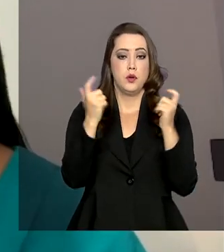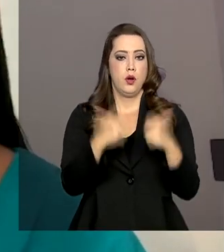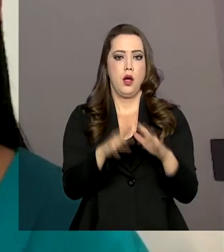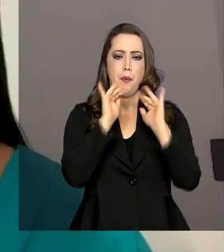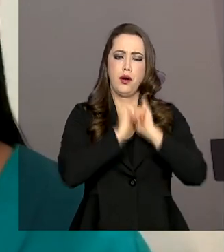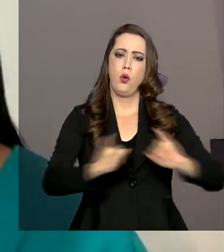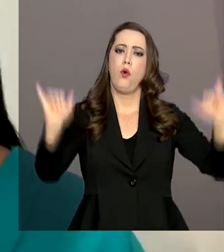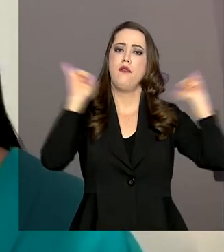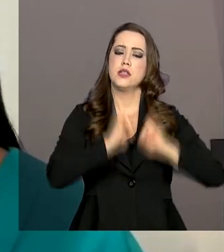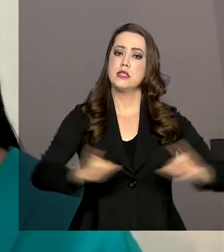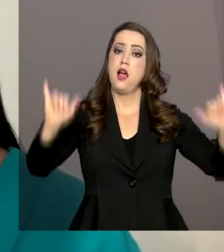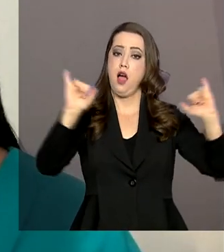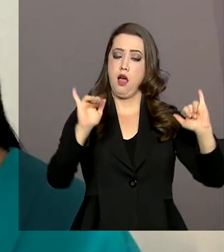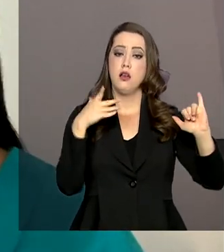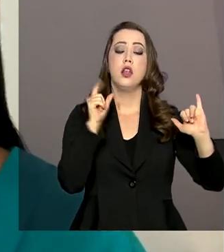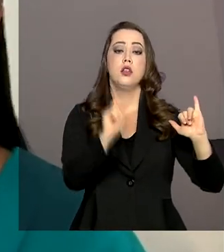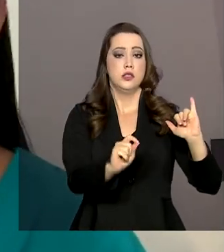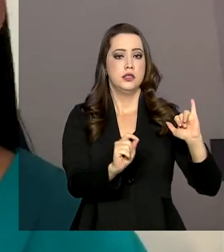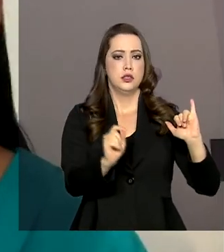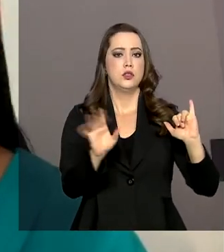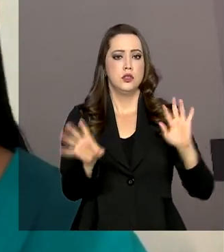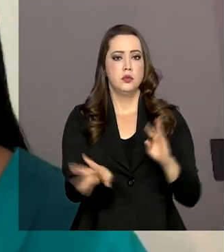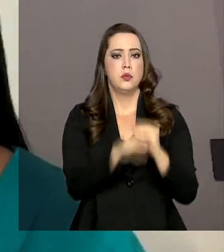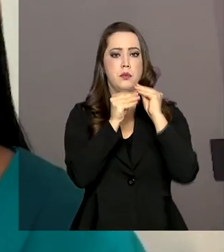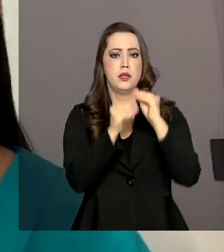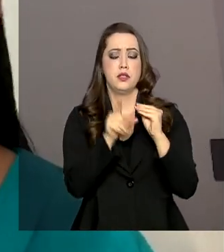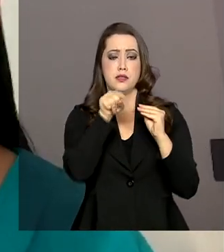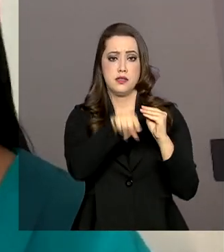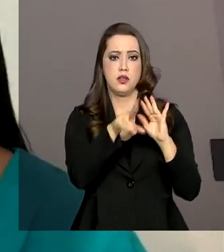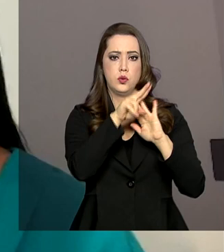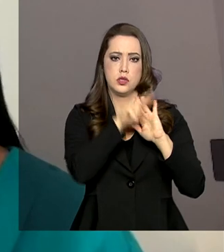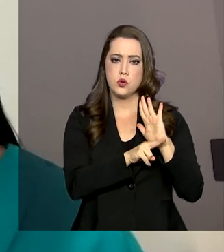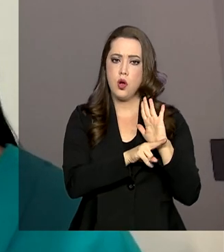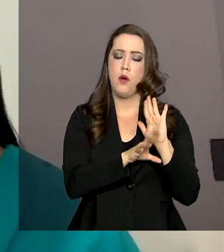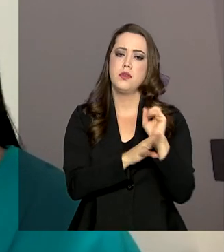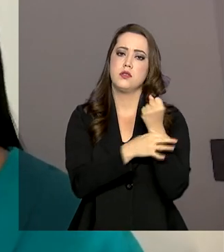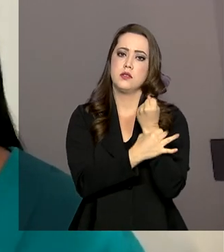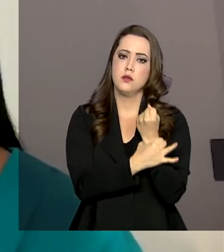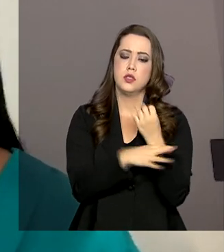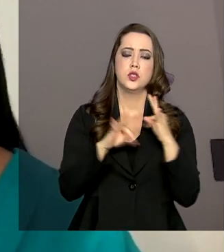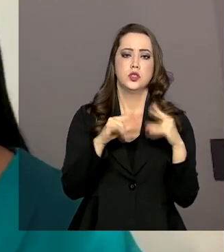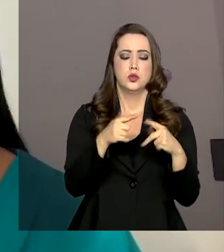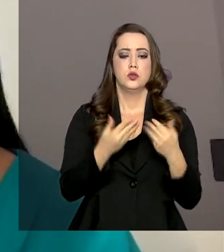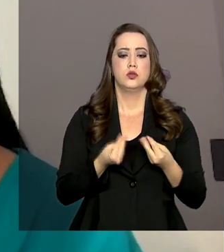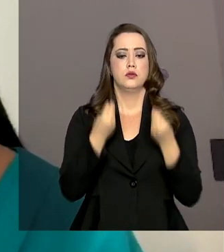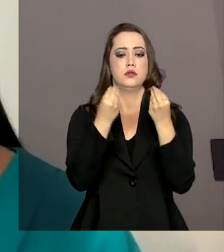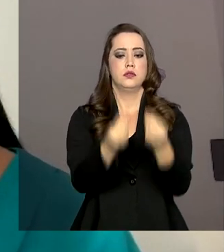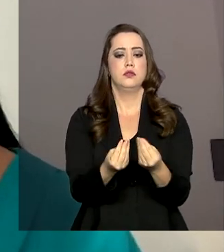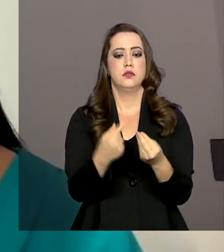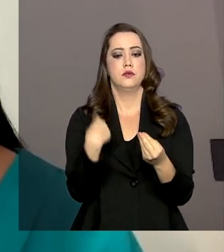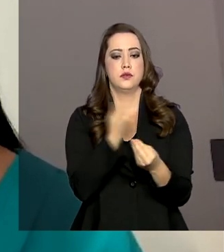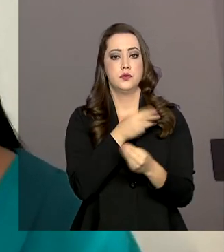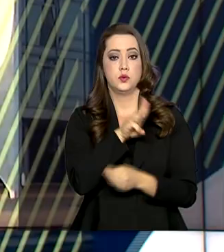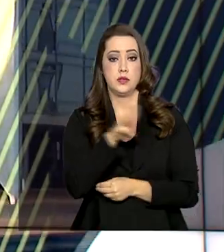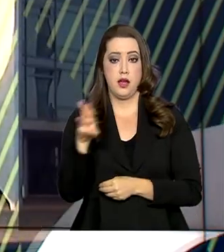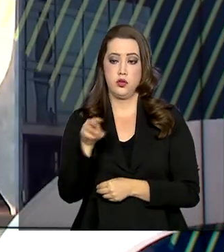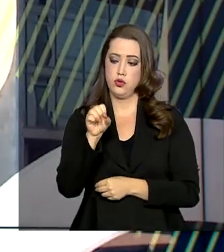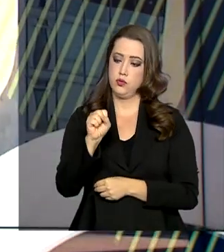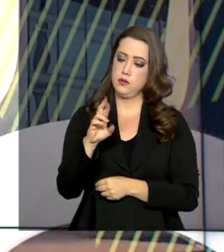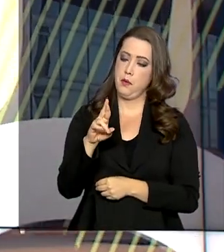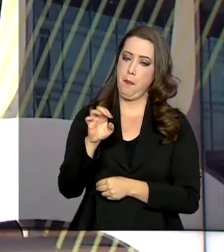comunicar essa implementação desses protocolos, tudo isso disponível lá no nosso site.